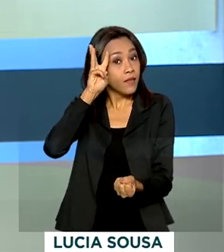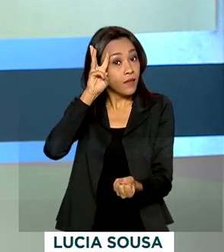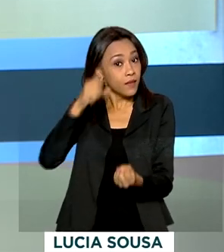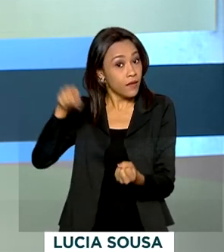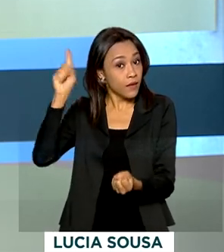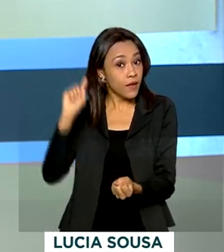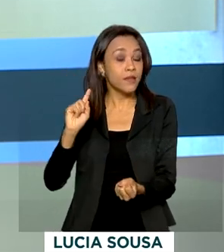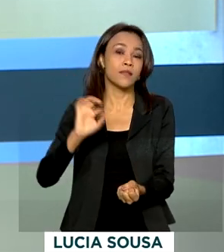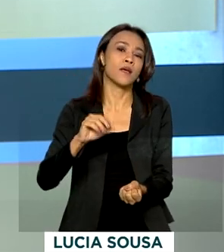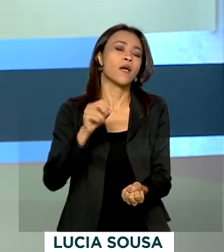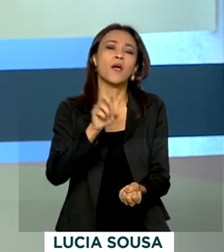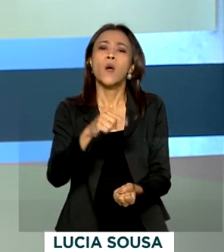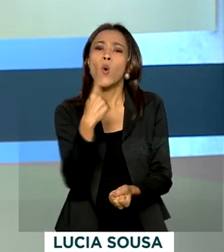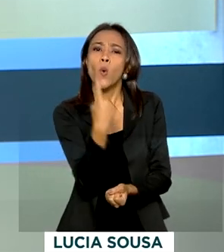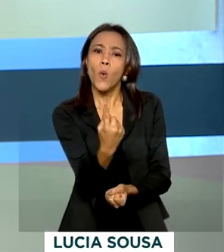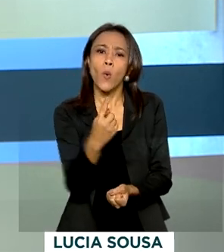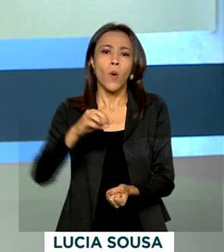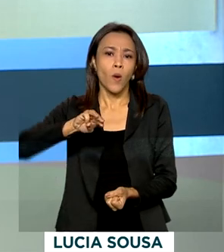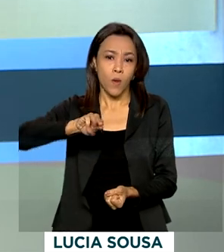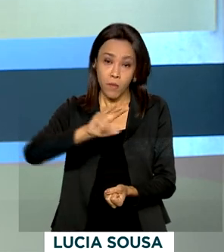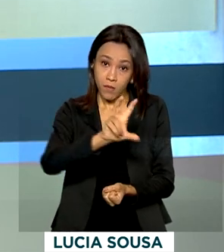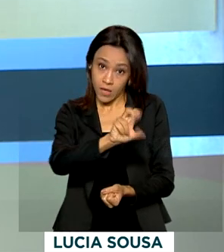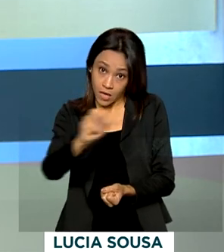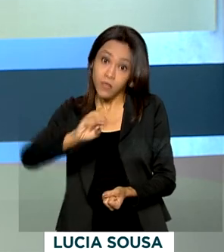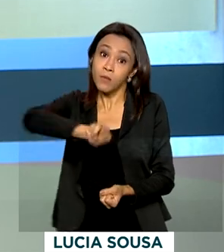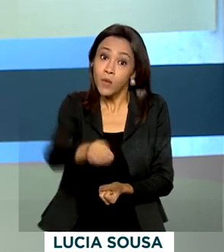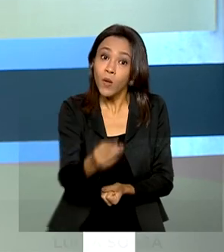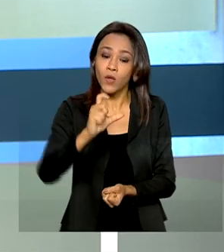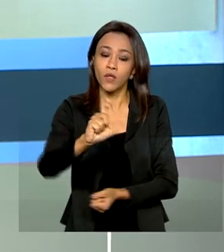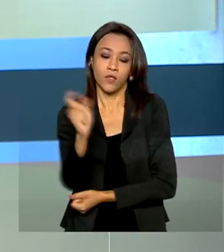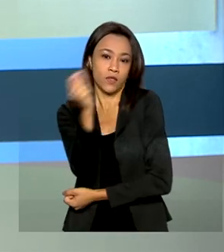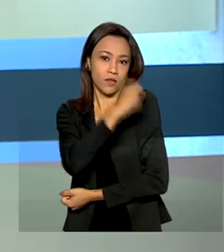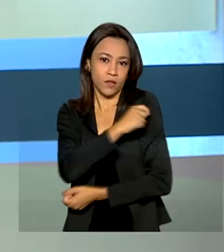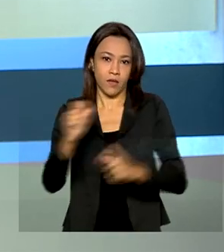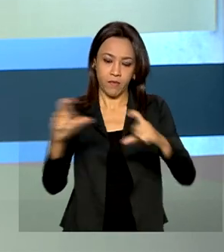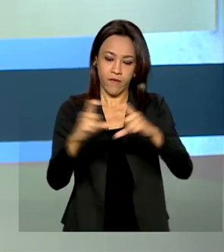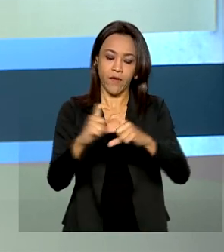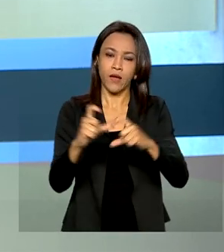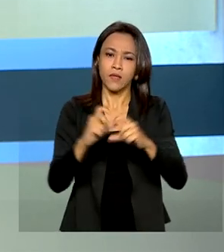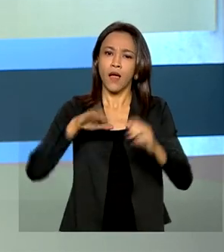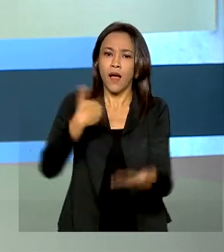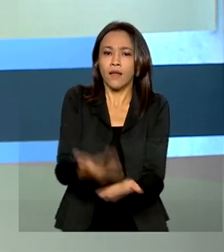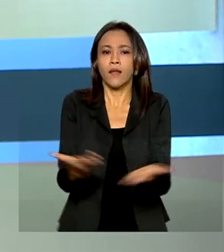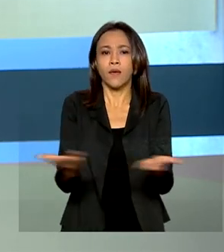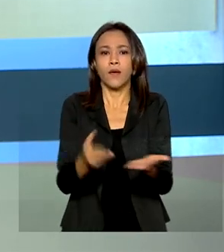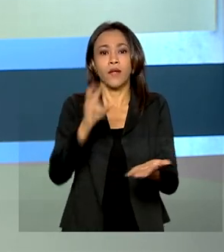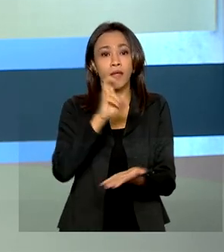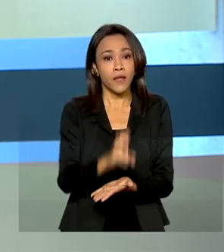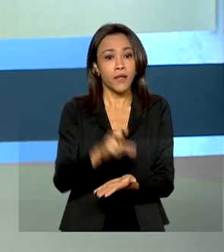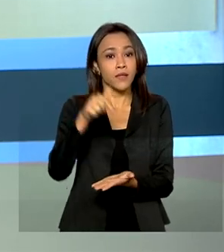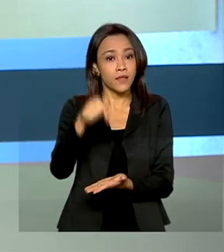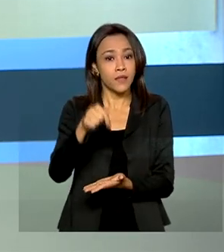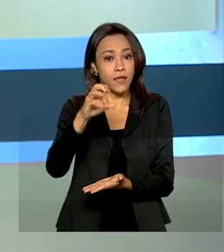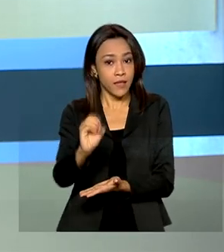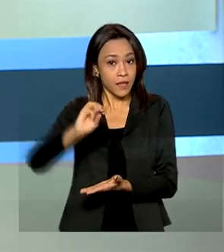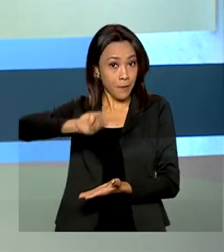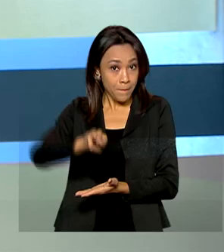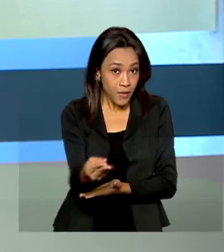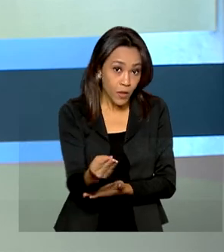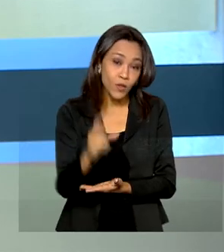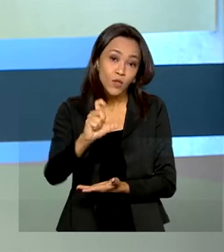milhão de doses da vacina da Pfizer contra a Covid-19. Até agora são mais de 570 milhões de doses